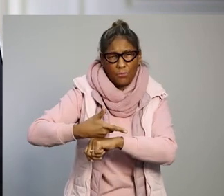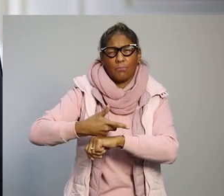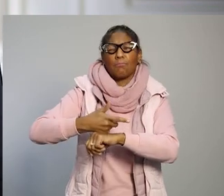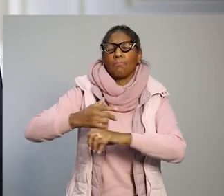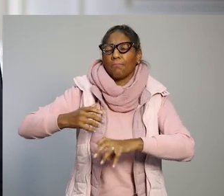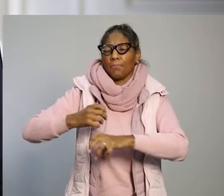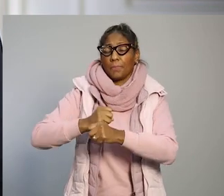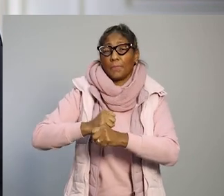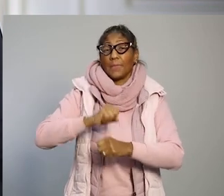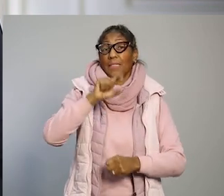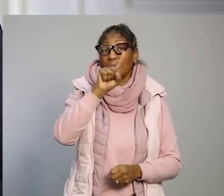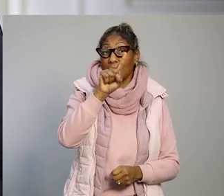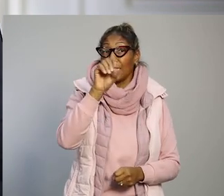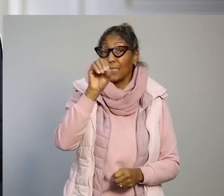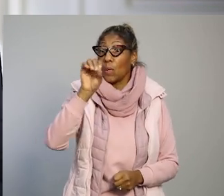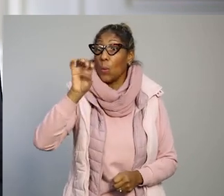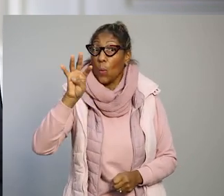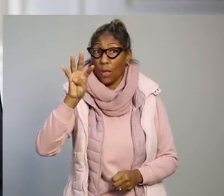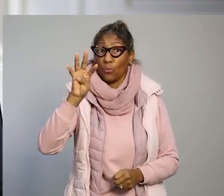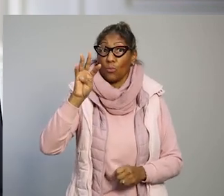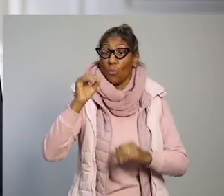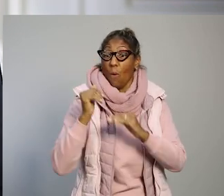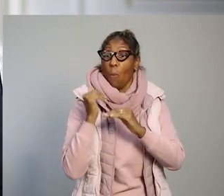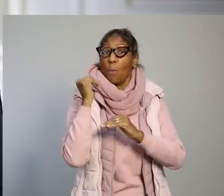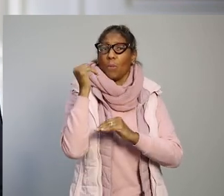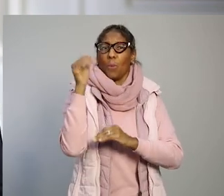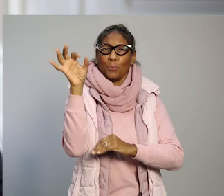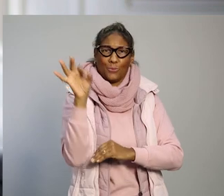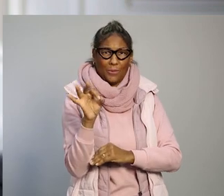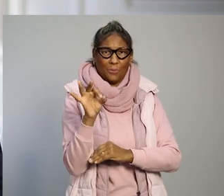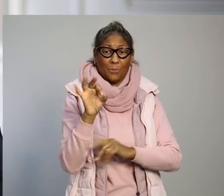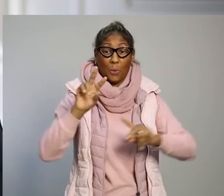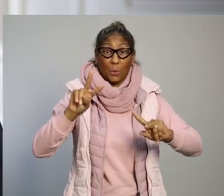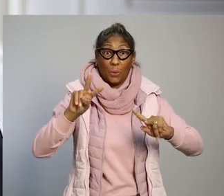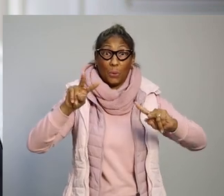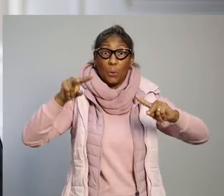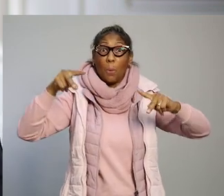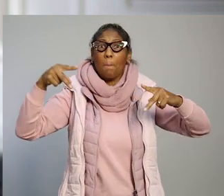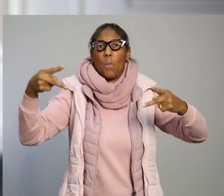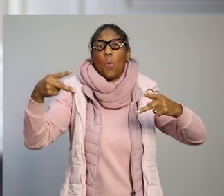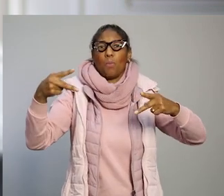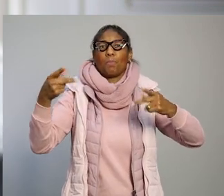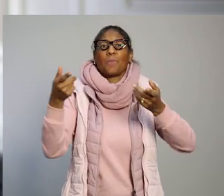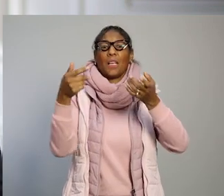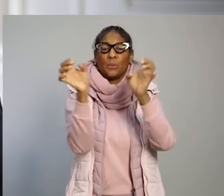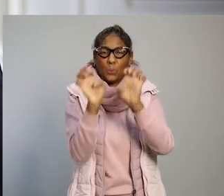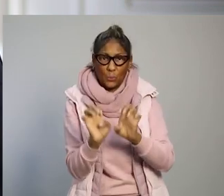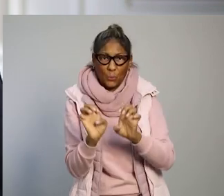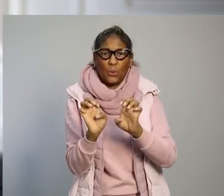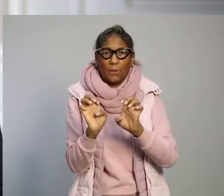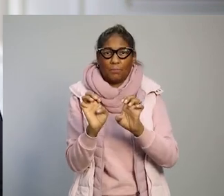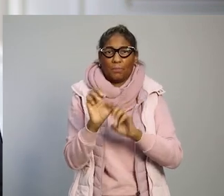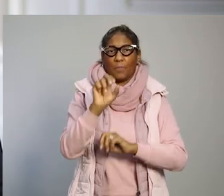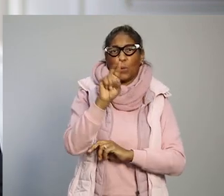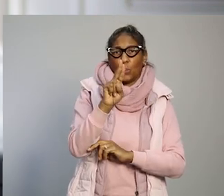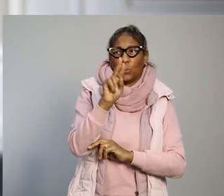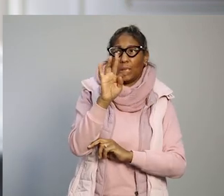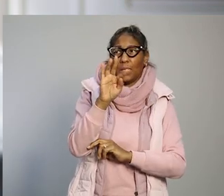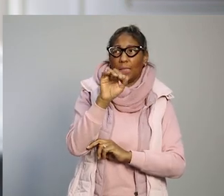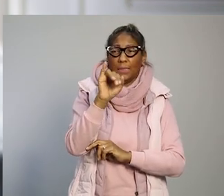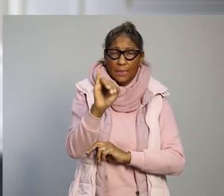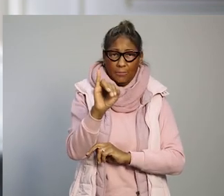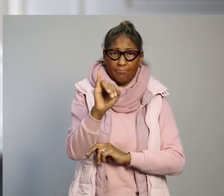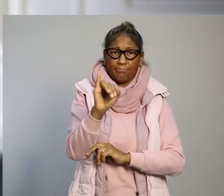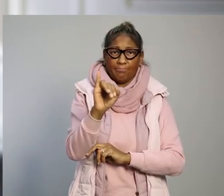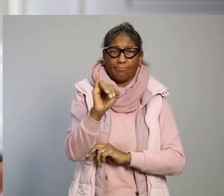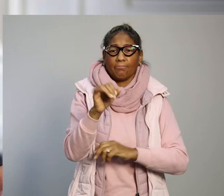chegando a 104% de crescimento, ou seja, mais do que dobrar a nossa estrutura de leitos de UTI.